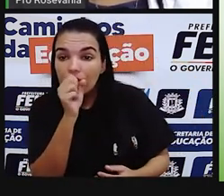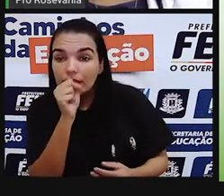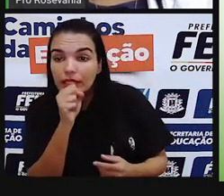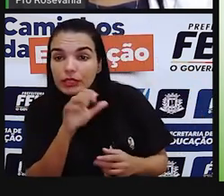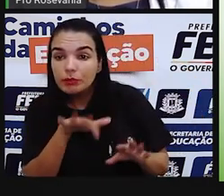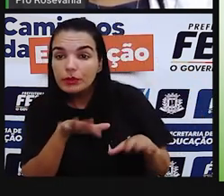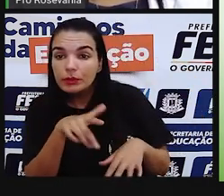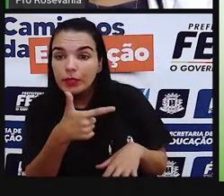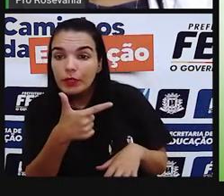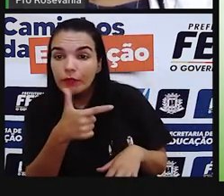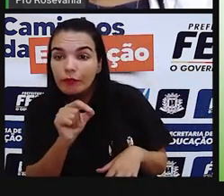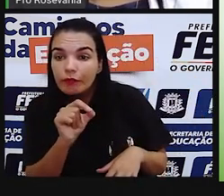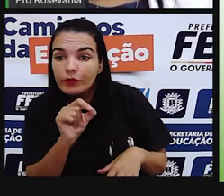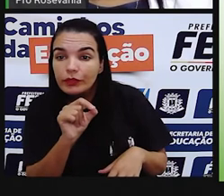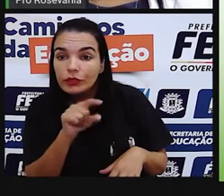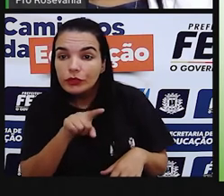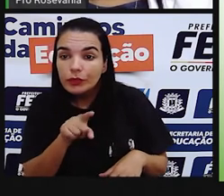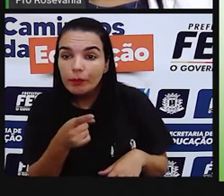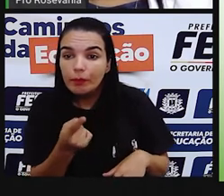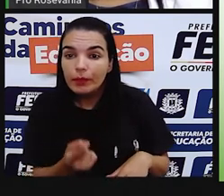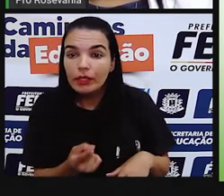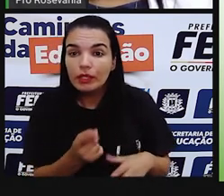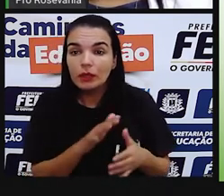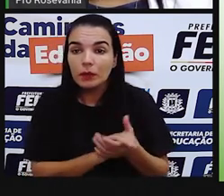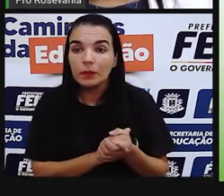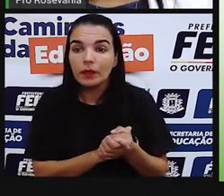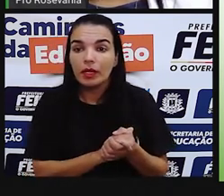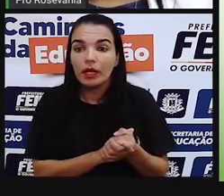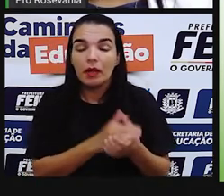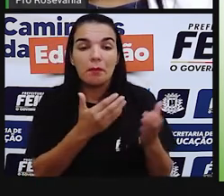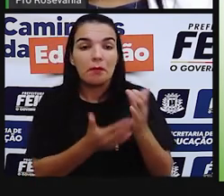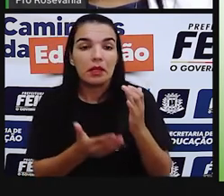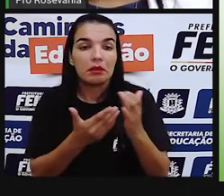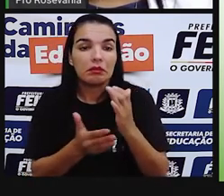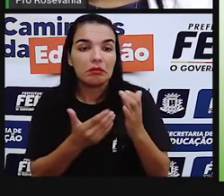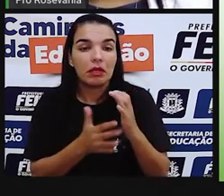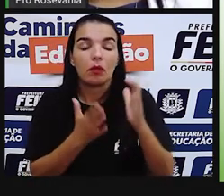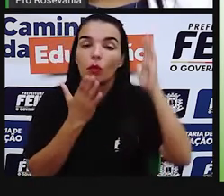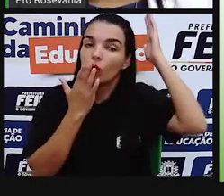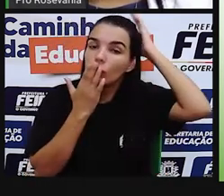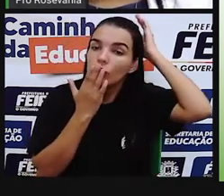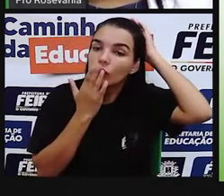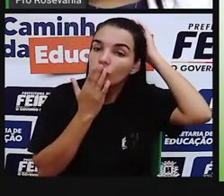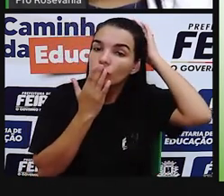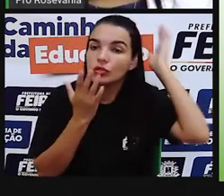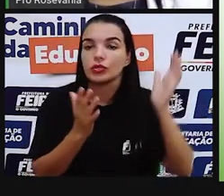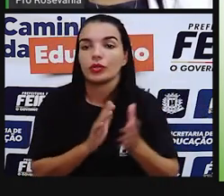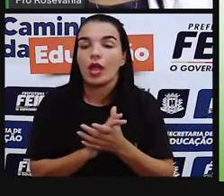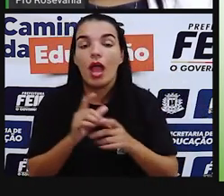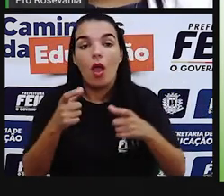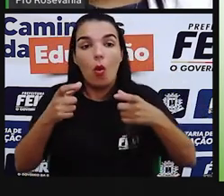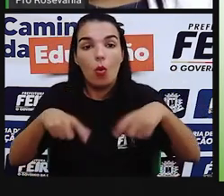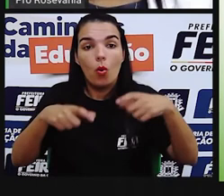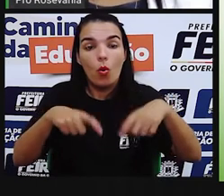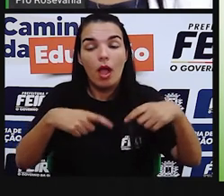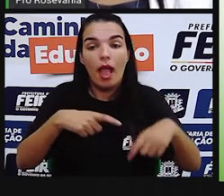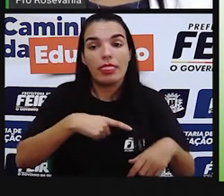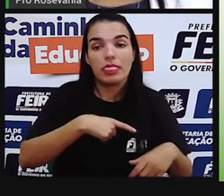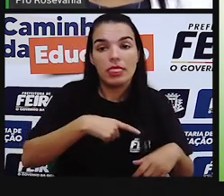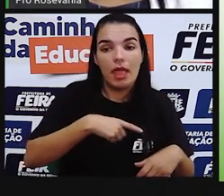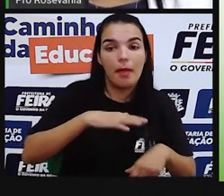E o amarelo, de 2 a 10 mil. Então, esses pontos aqui, são os pontos de uso. Mas,